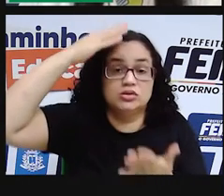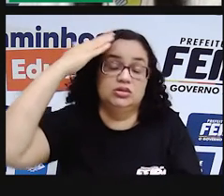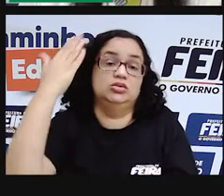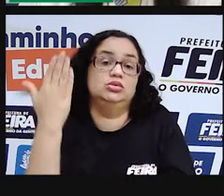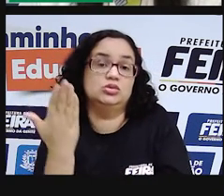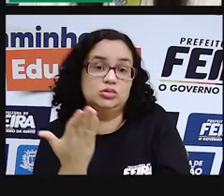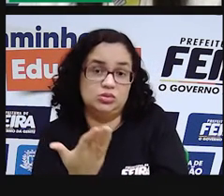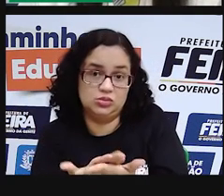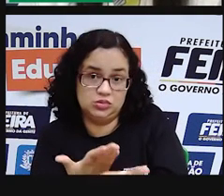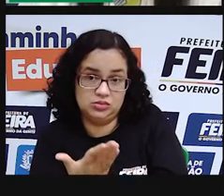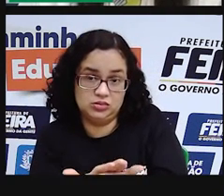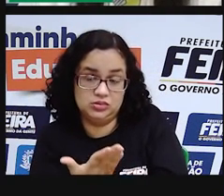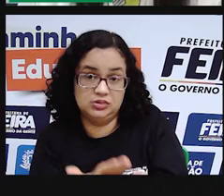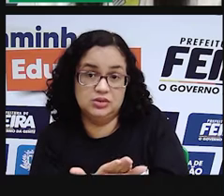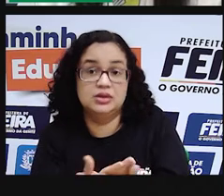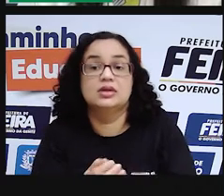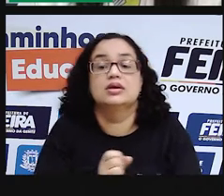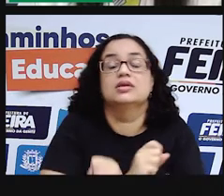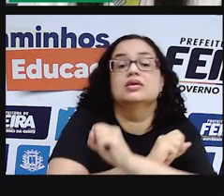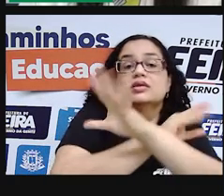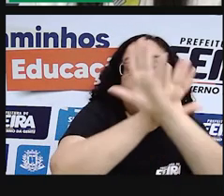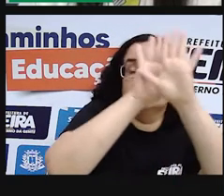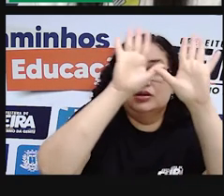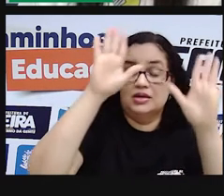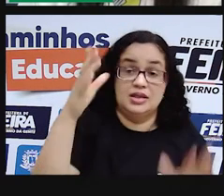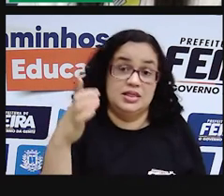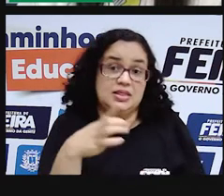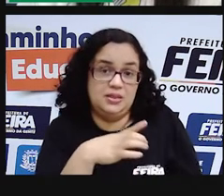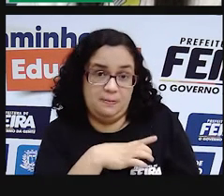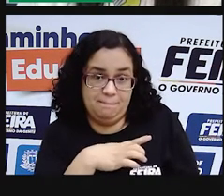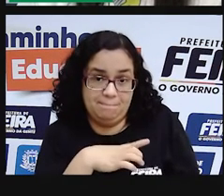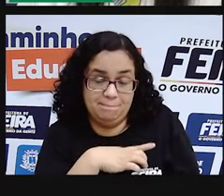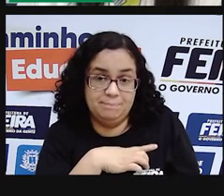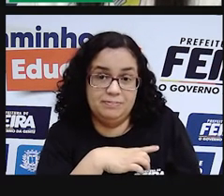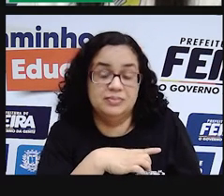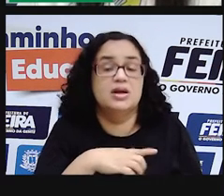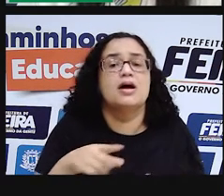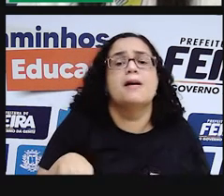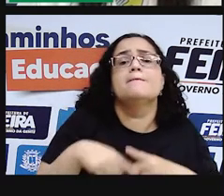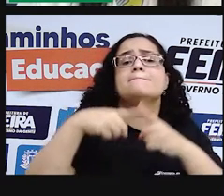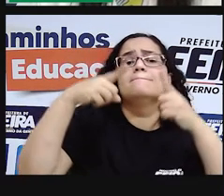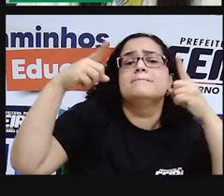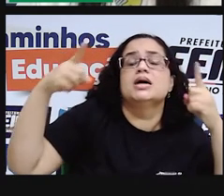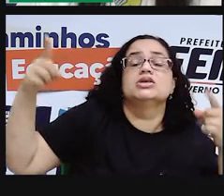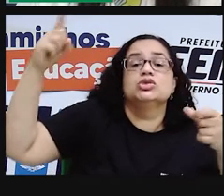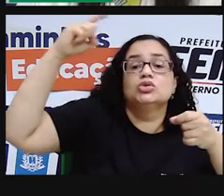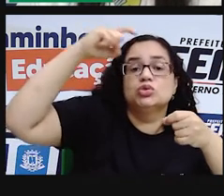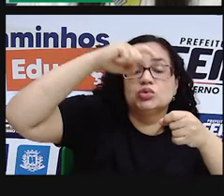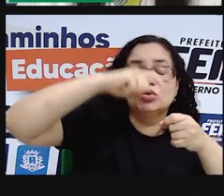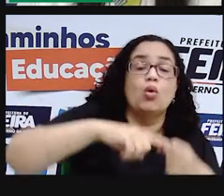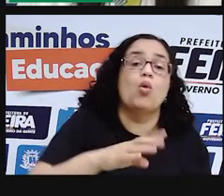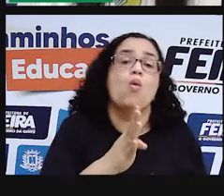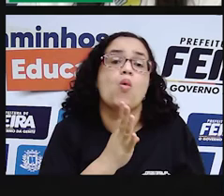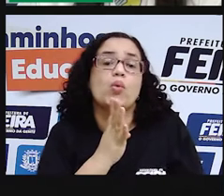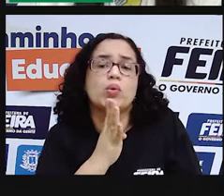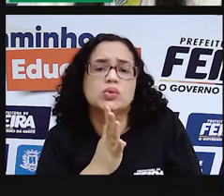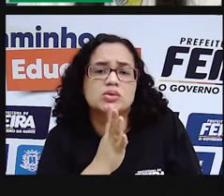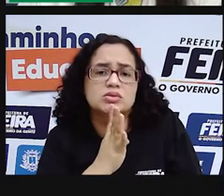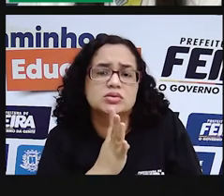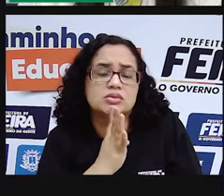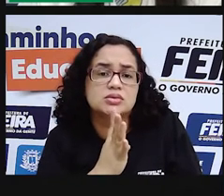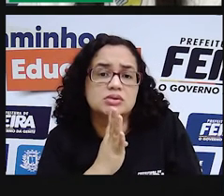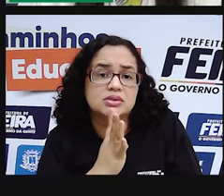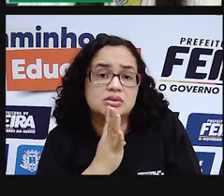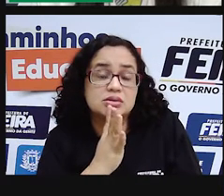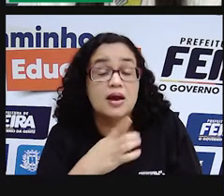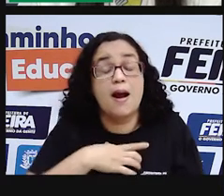essa lagoa, a Lagoa Encantada, ela surgiu. Mas aí, voltando para os nossos conhecimentos e para aquilo que a